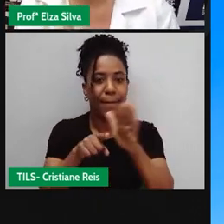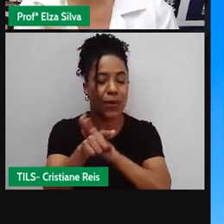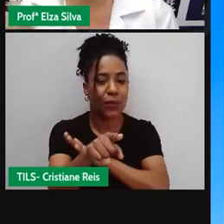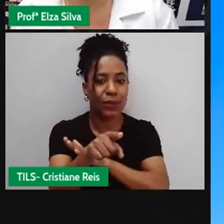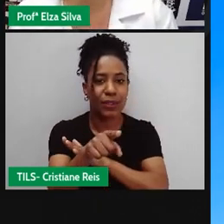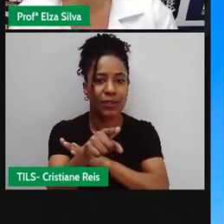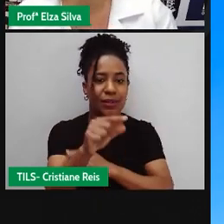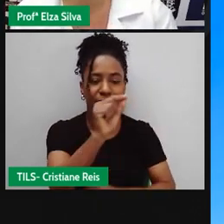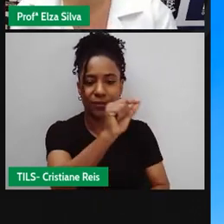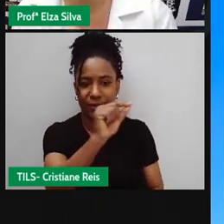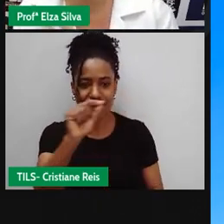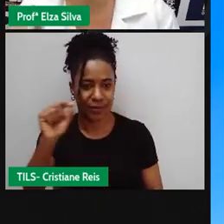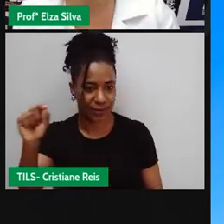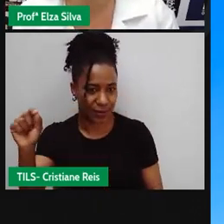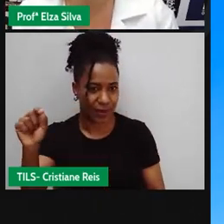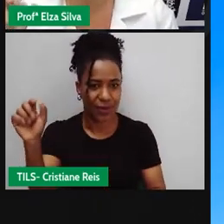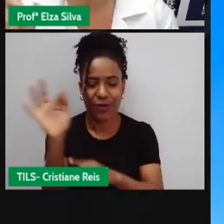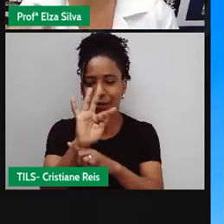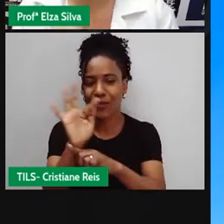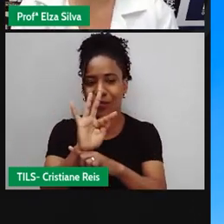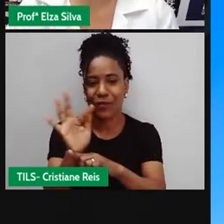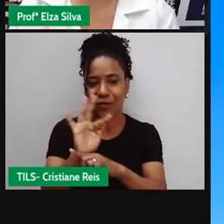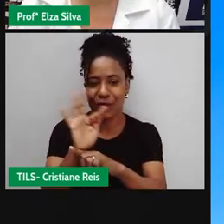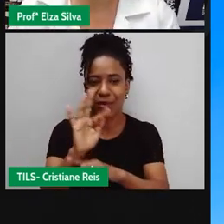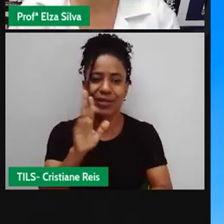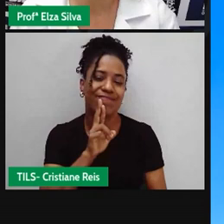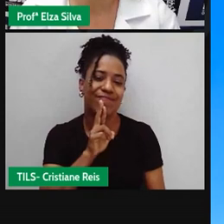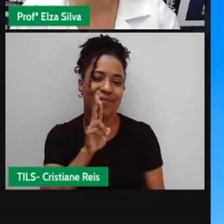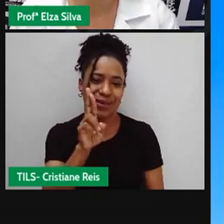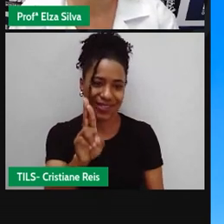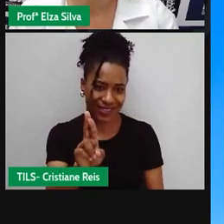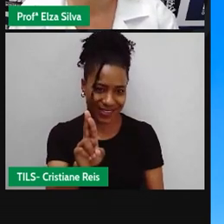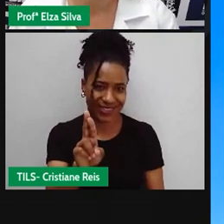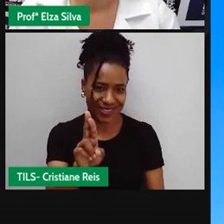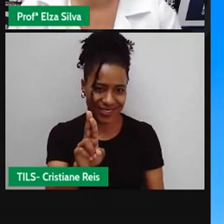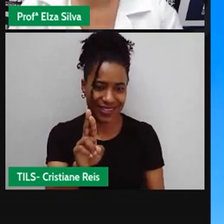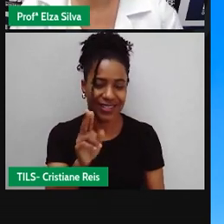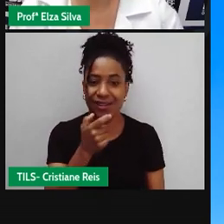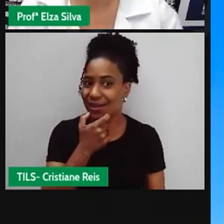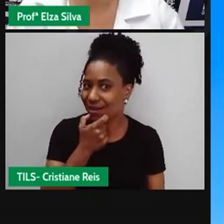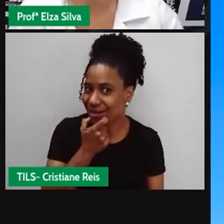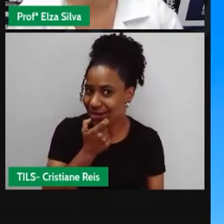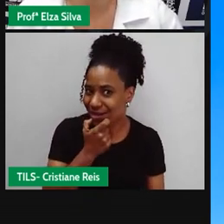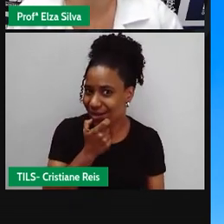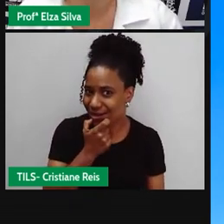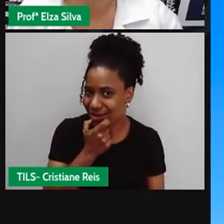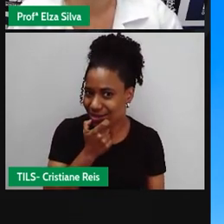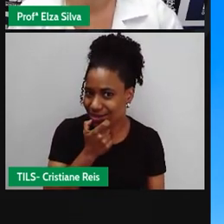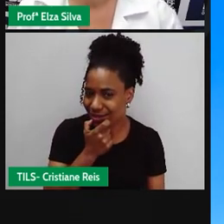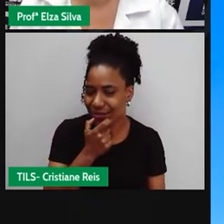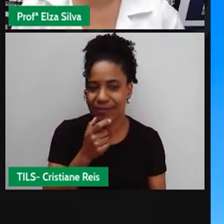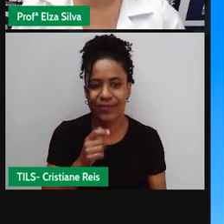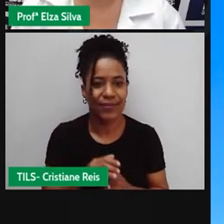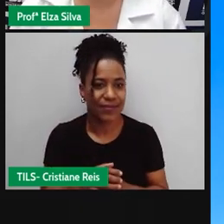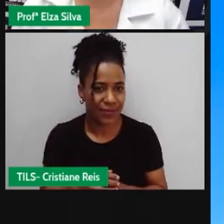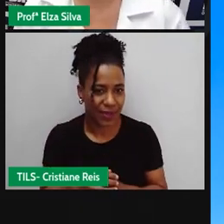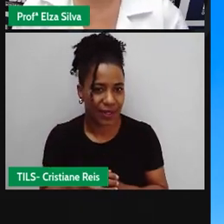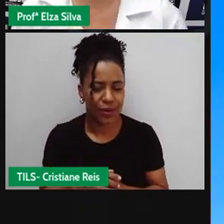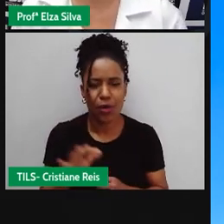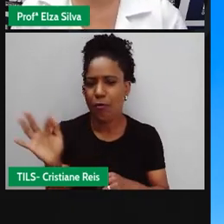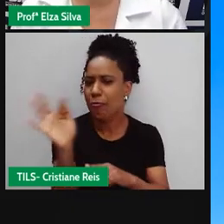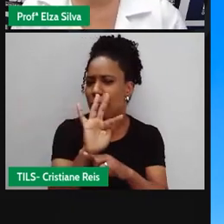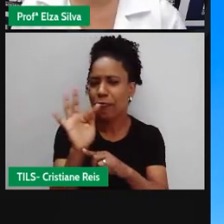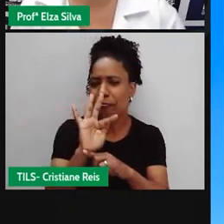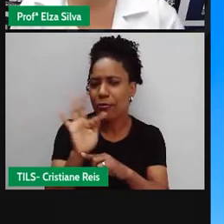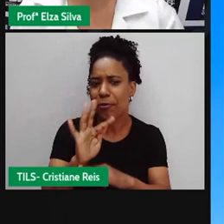E praticar o inglês Respondendo a essa Pergunta também Em inglês What's your Favorite film Qual o seu Filme